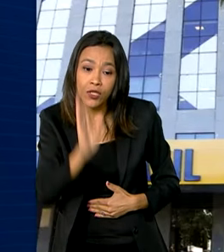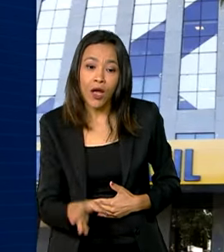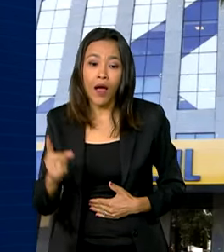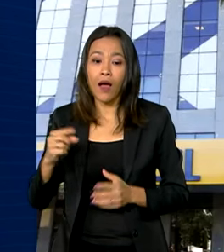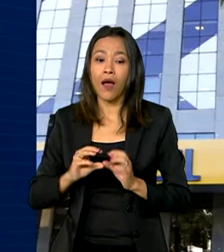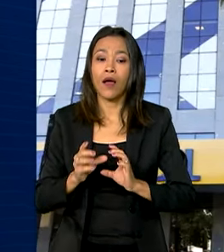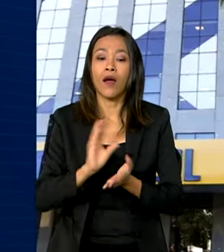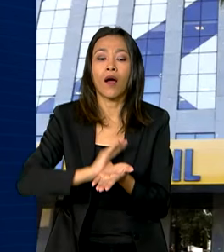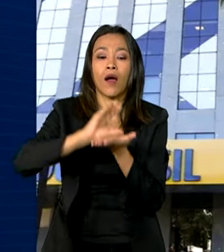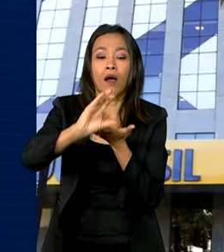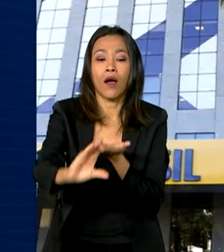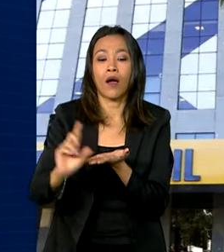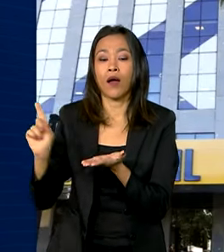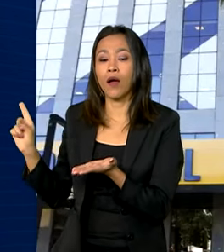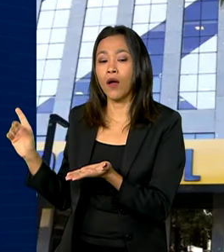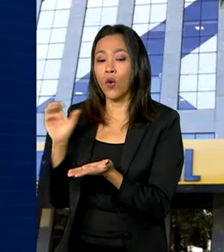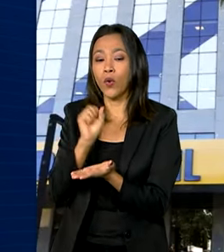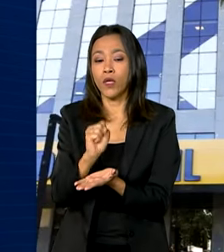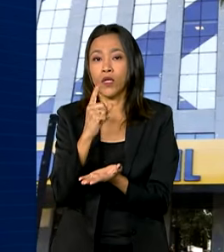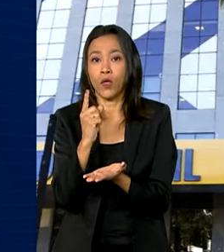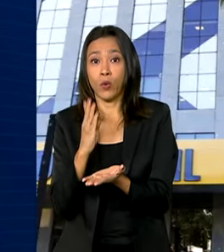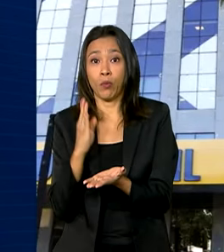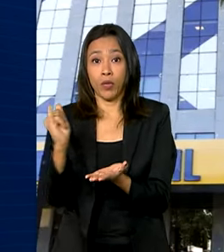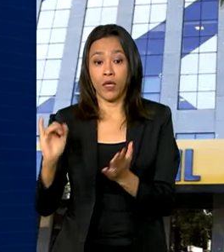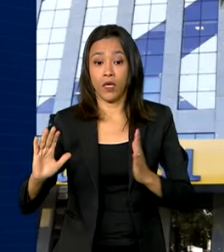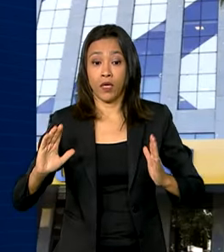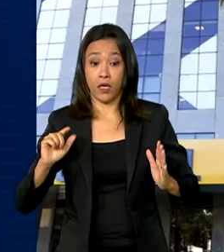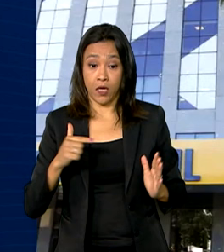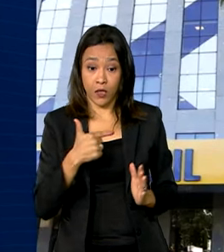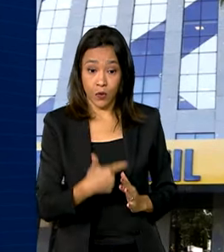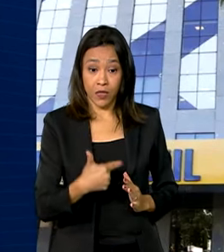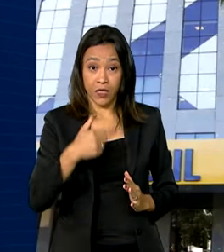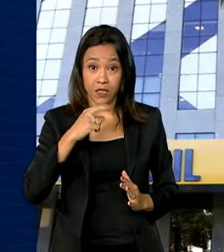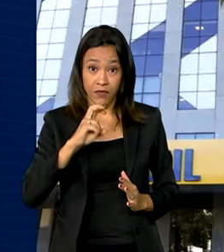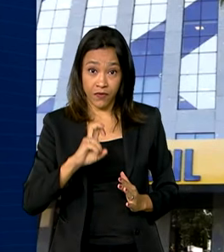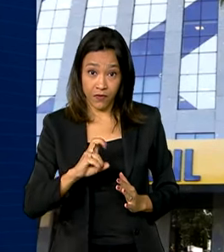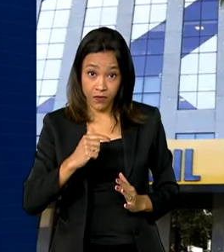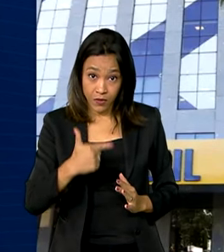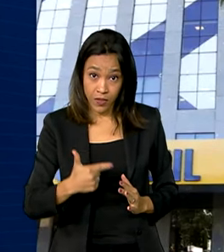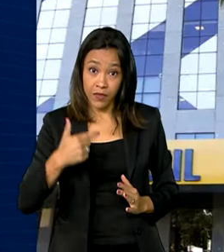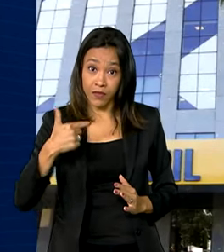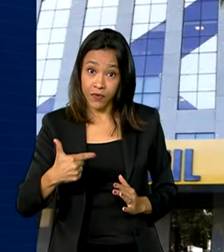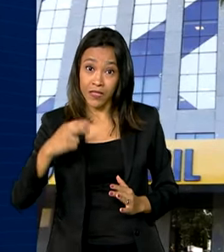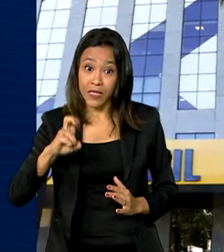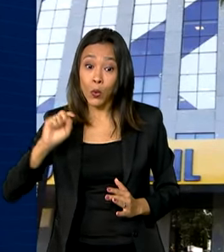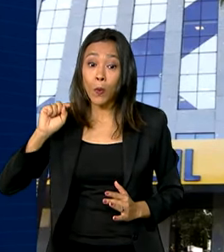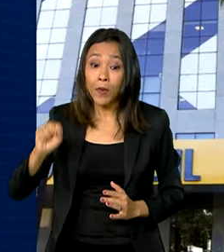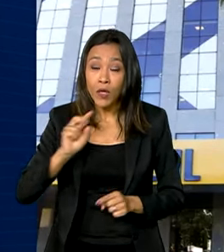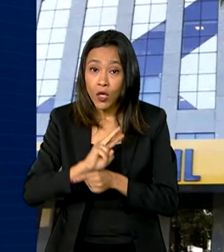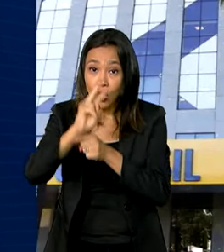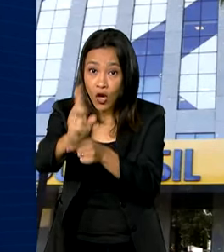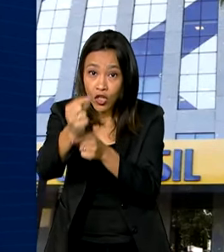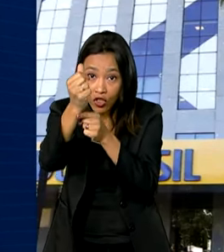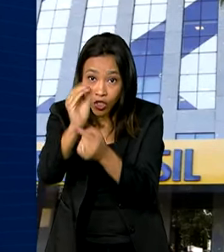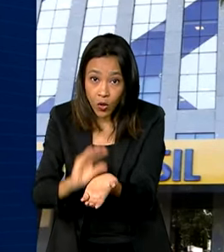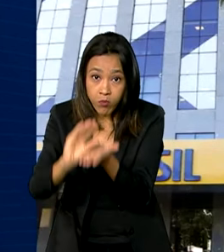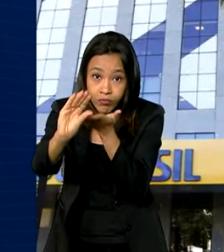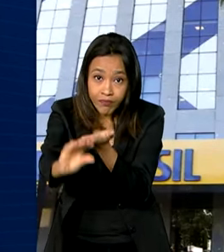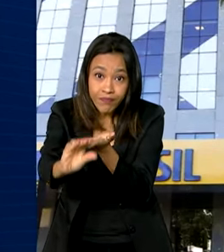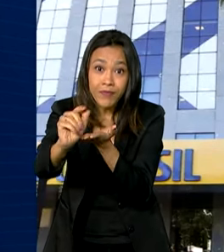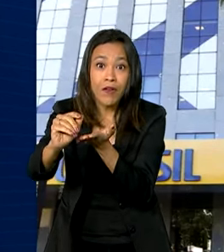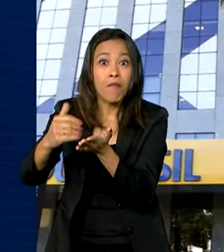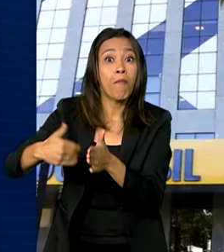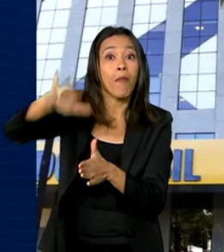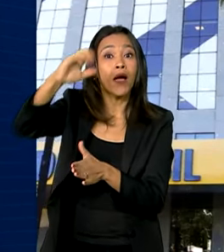81 bilhões em 225 mil operações de crédito, superando a